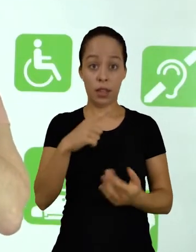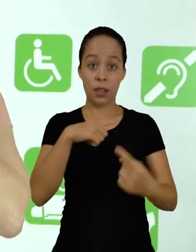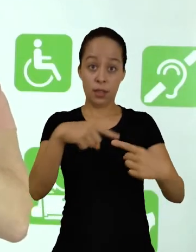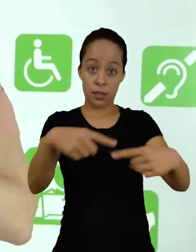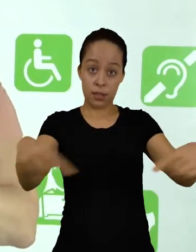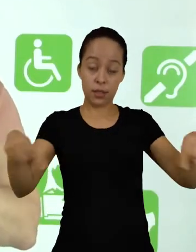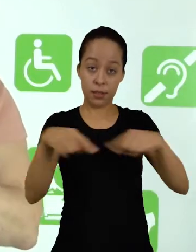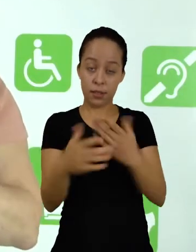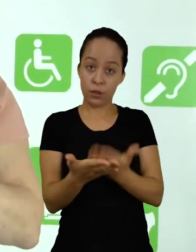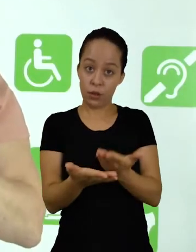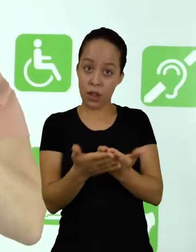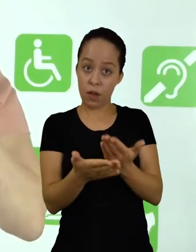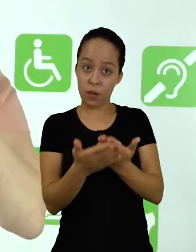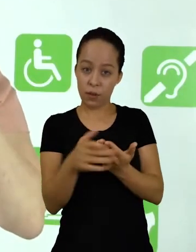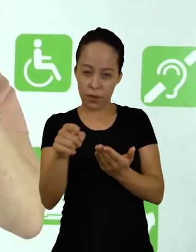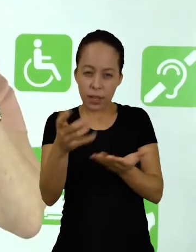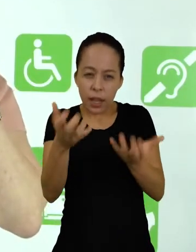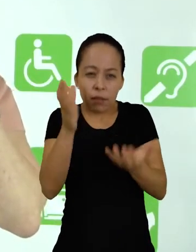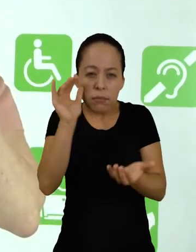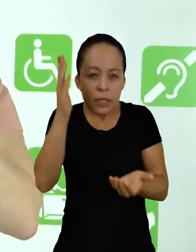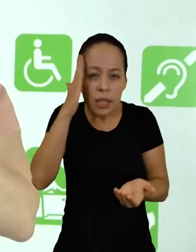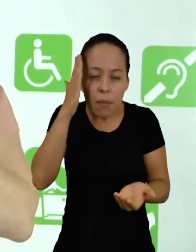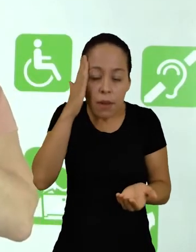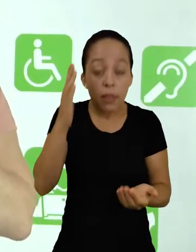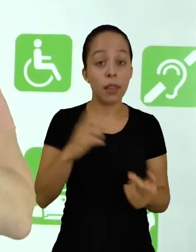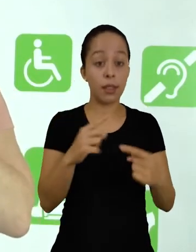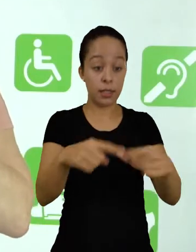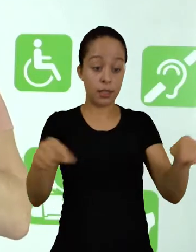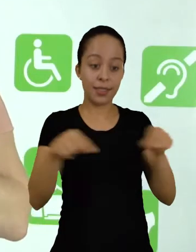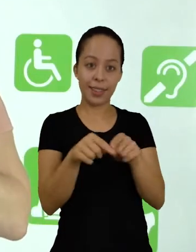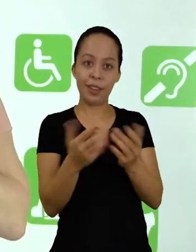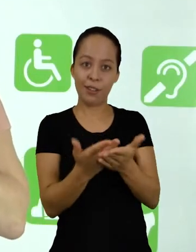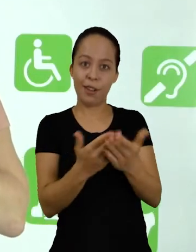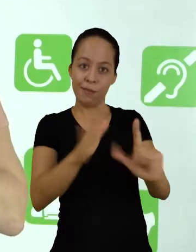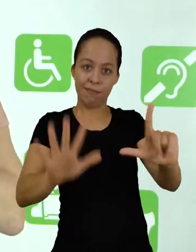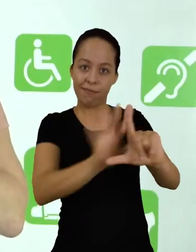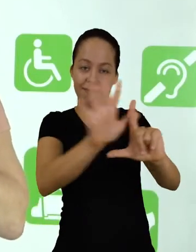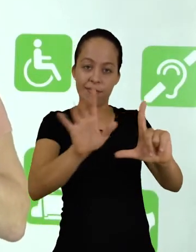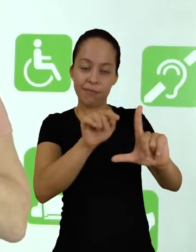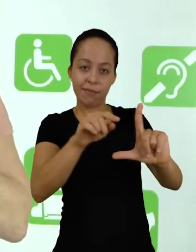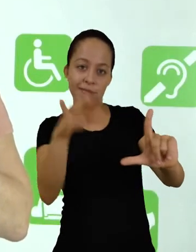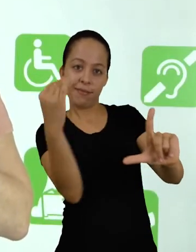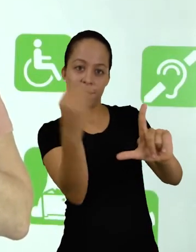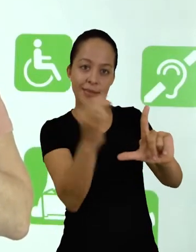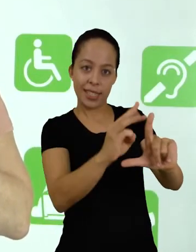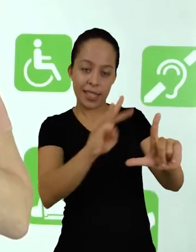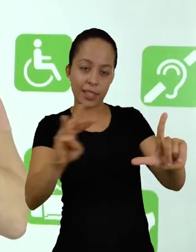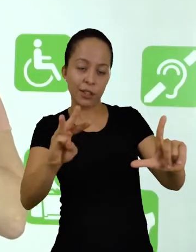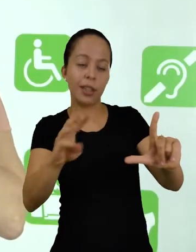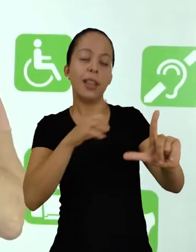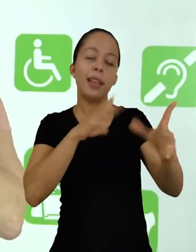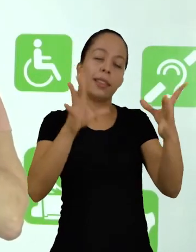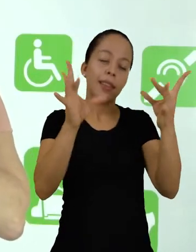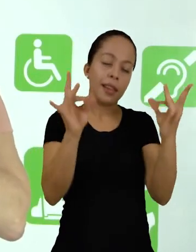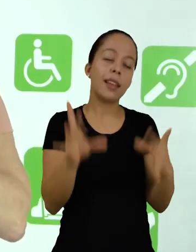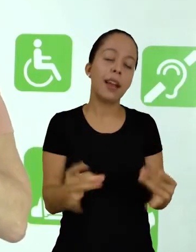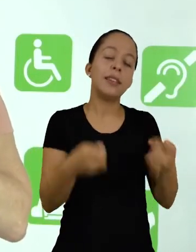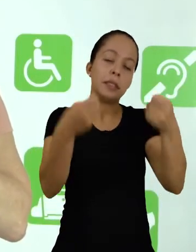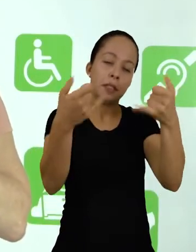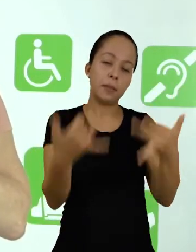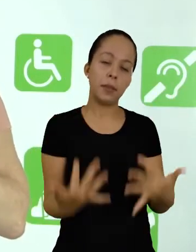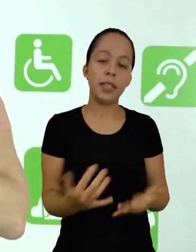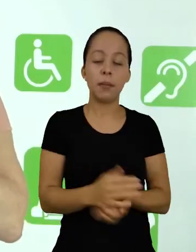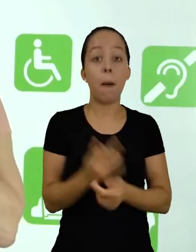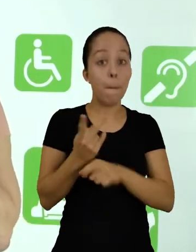na sala de aula, terá disponível material sobre cada tópico deste, sobre cada item